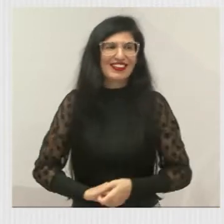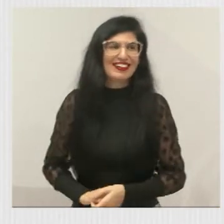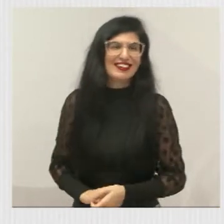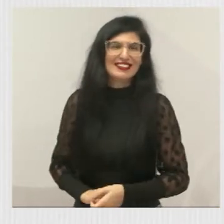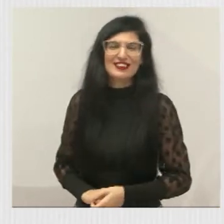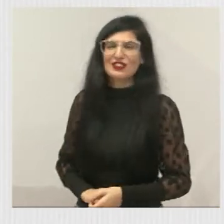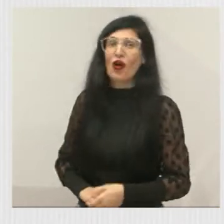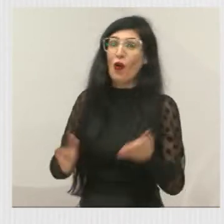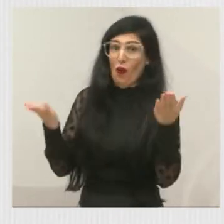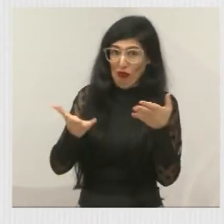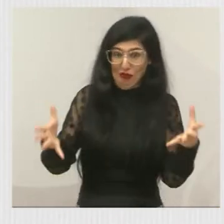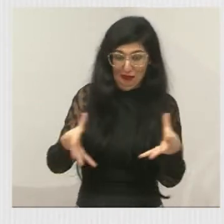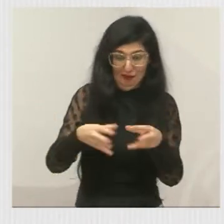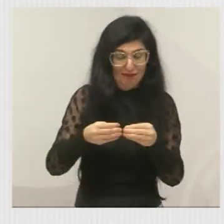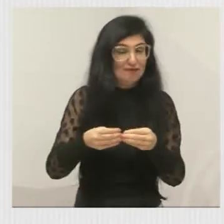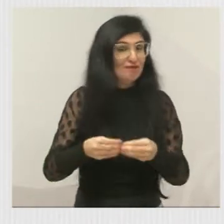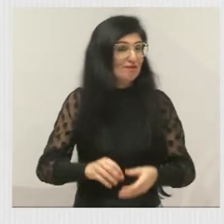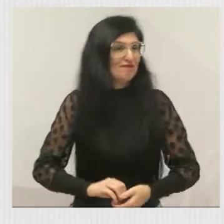sucinto hoje.